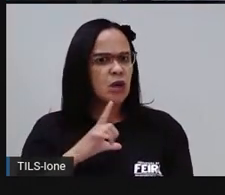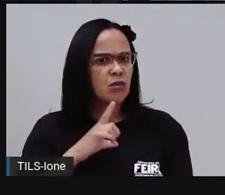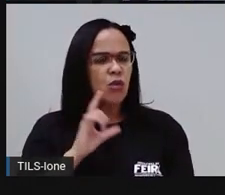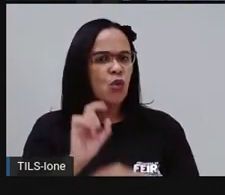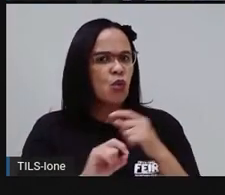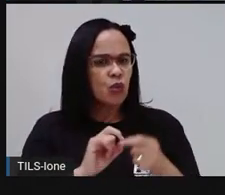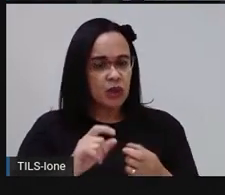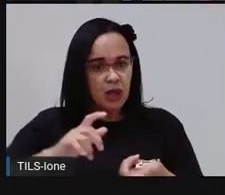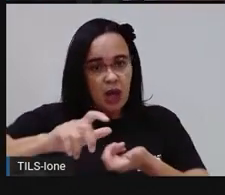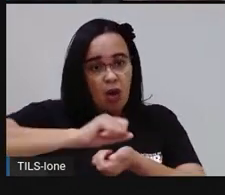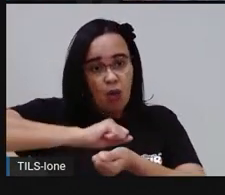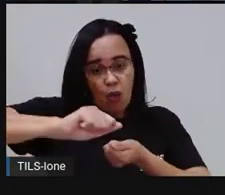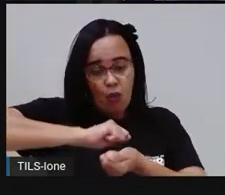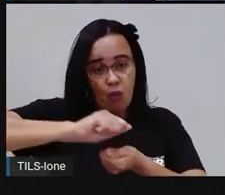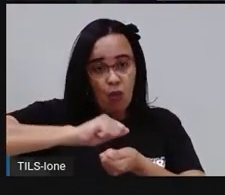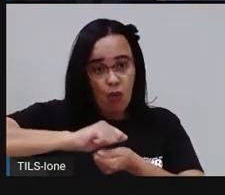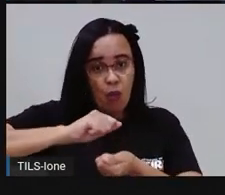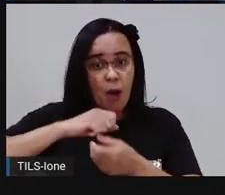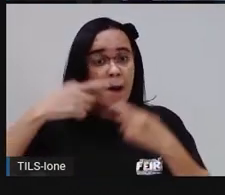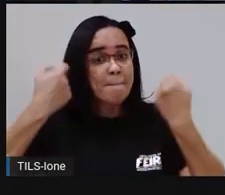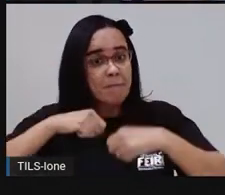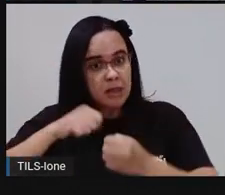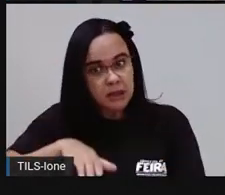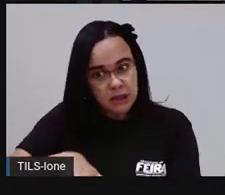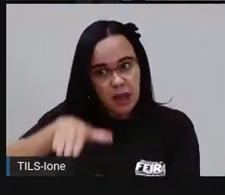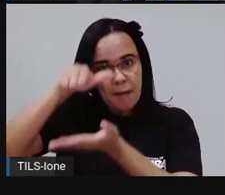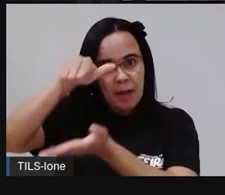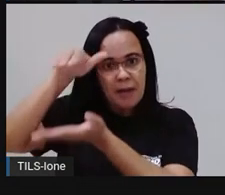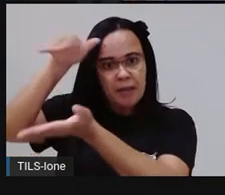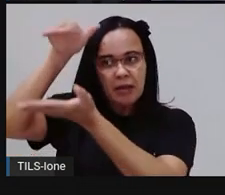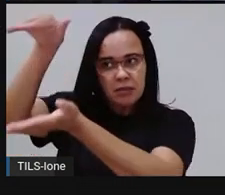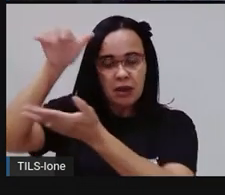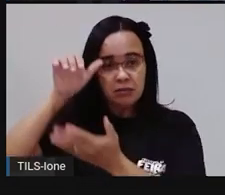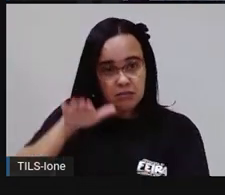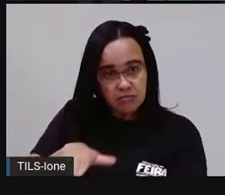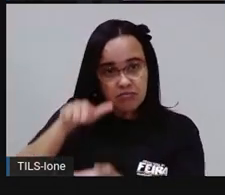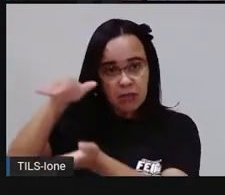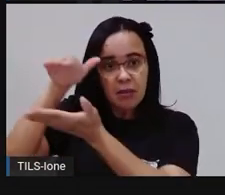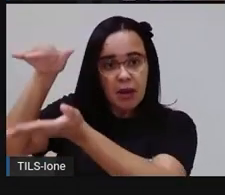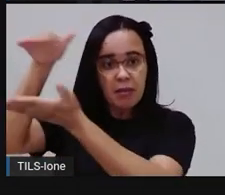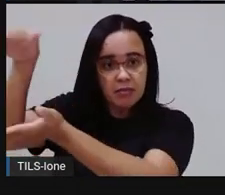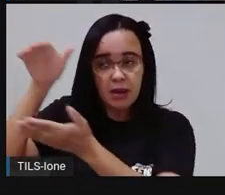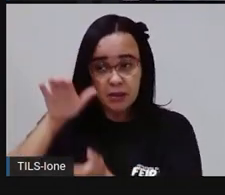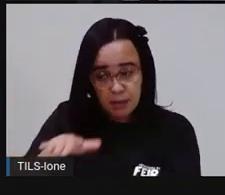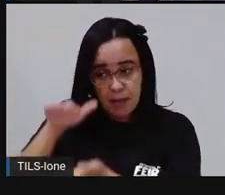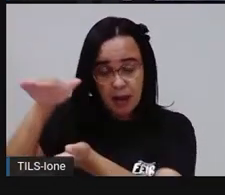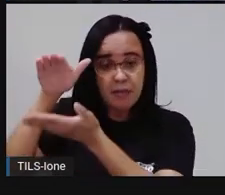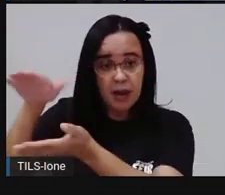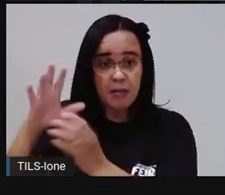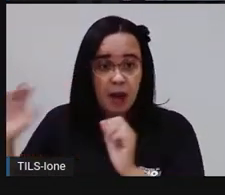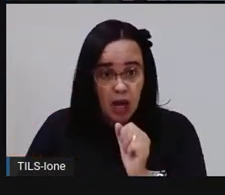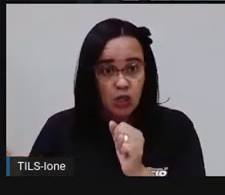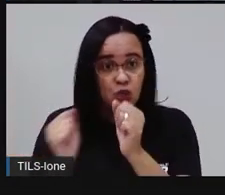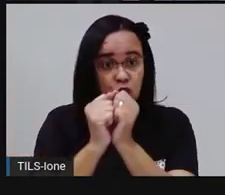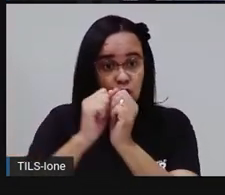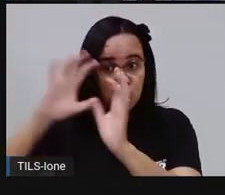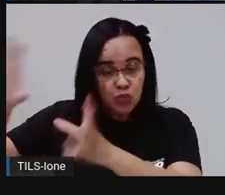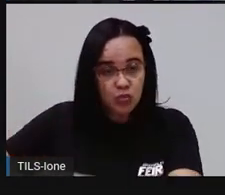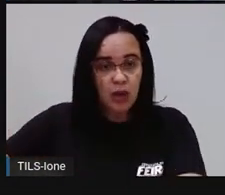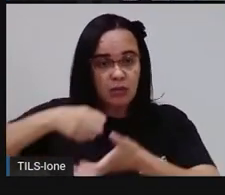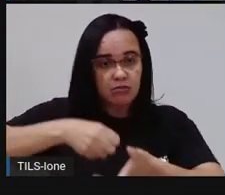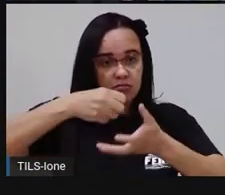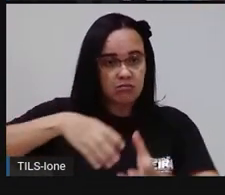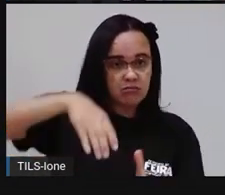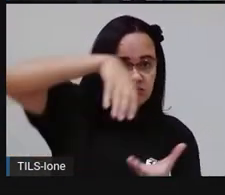roupa. Então, juntar uma certa quantidade de roupa para lavar juntas, né? Não ficar lavando de pouquinho em pouquinho, porque isso também vai gastar